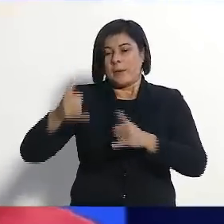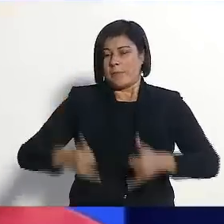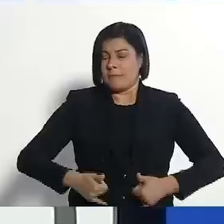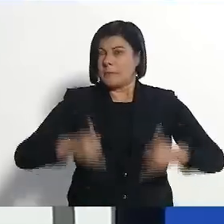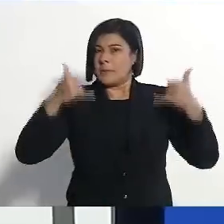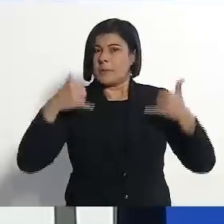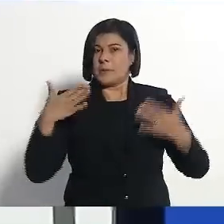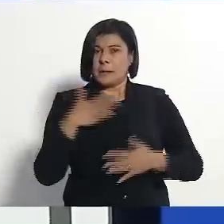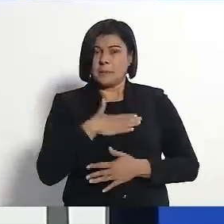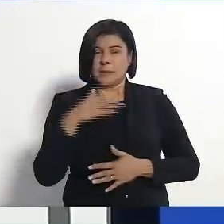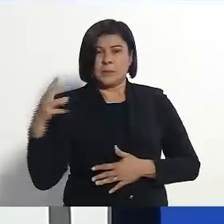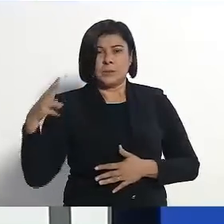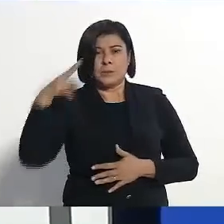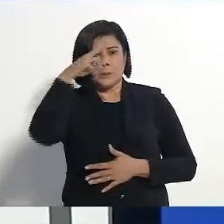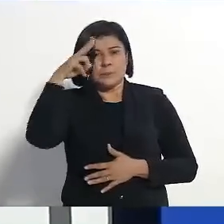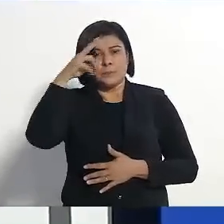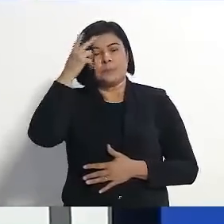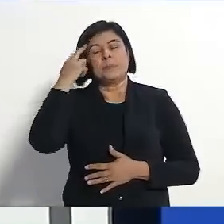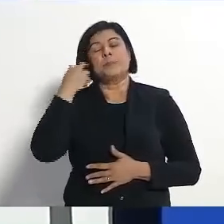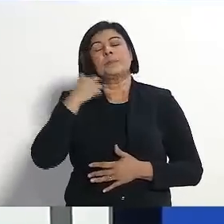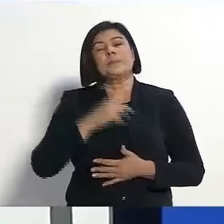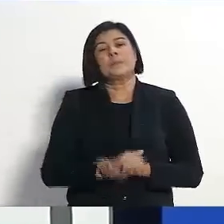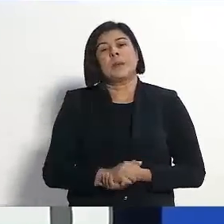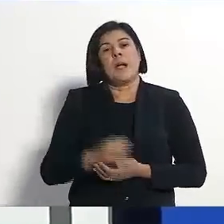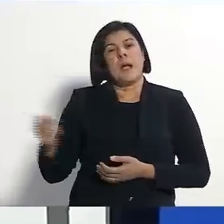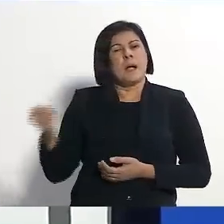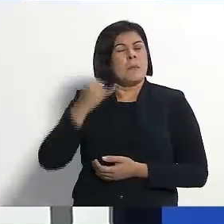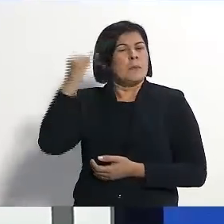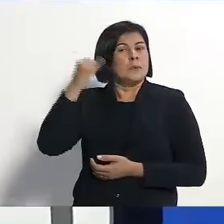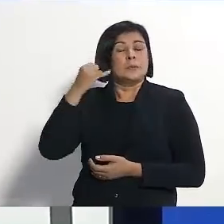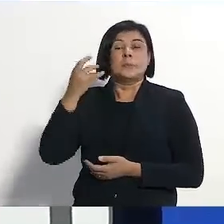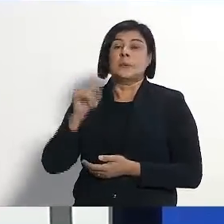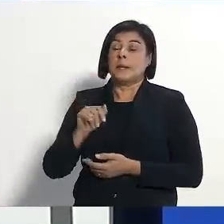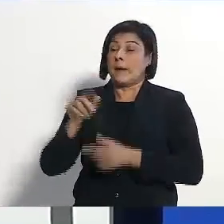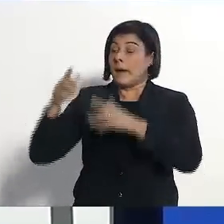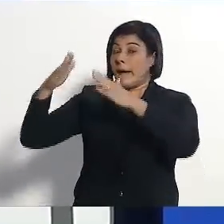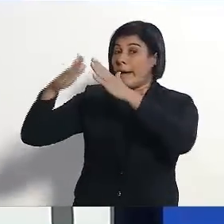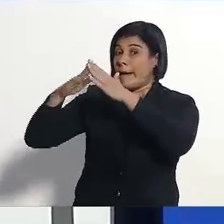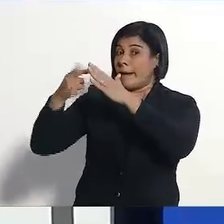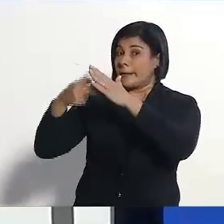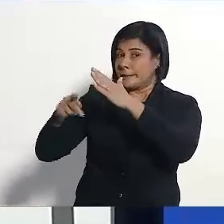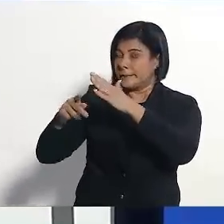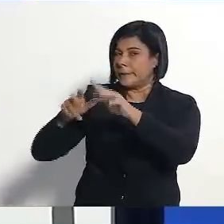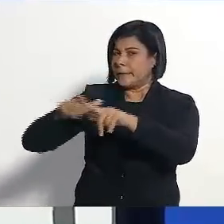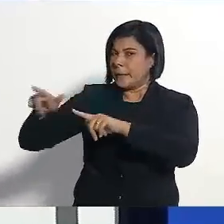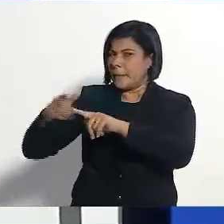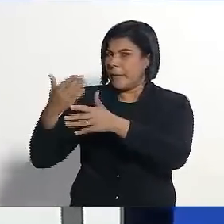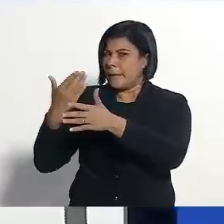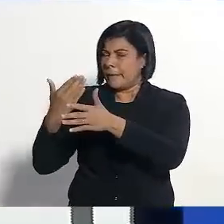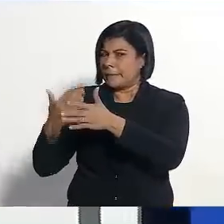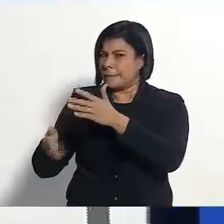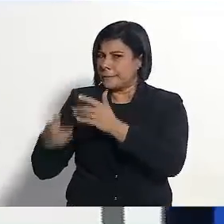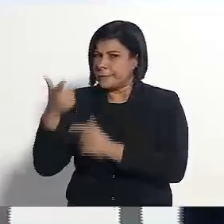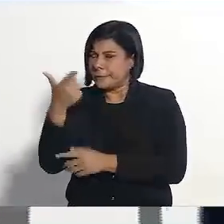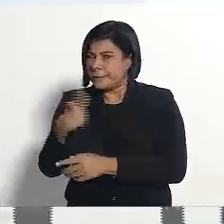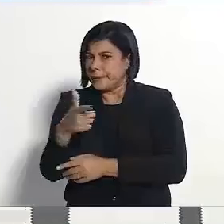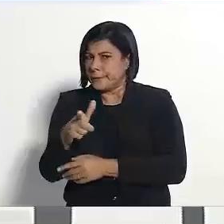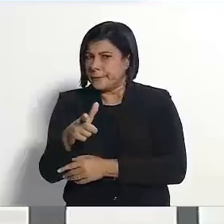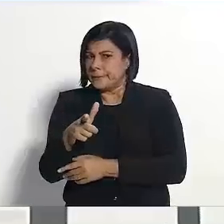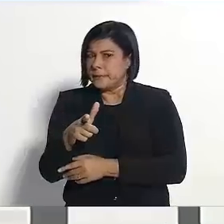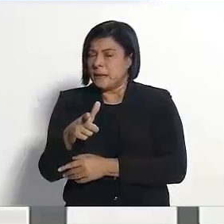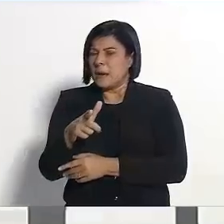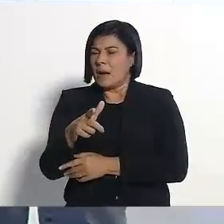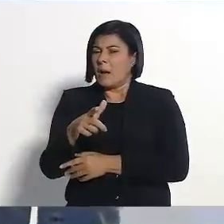história. Então, assim, é muito importante. Você que está em casa desempregada, você considera que o empregador é um